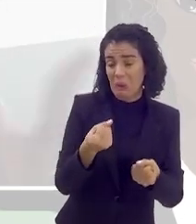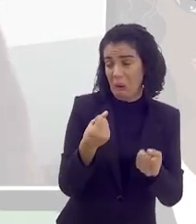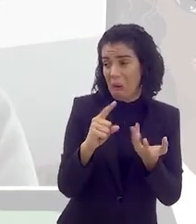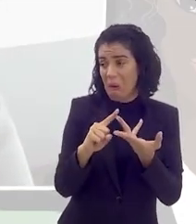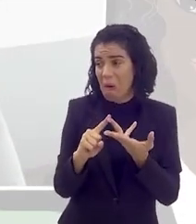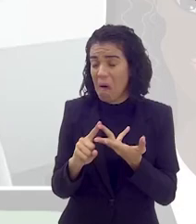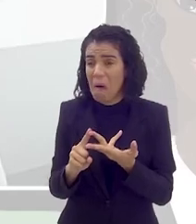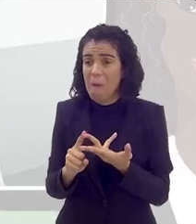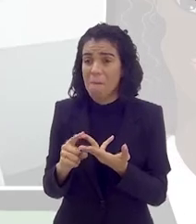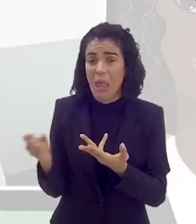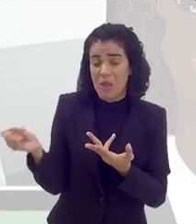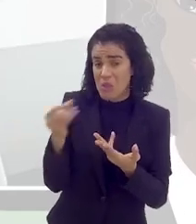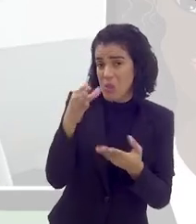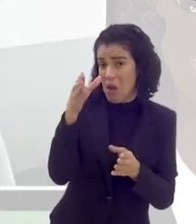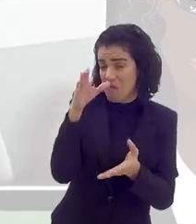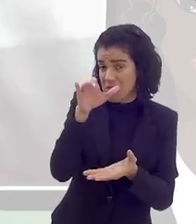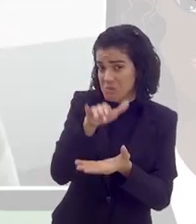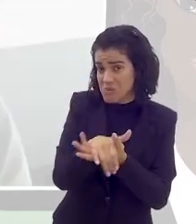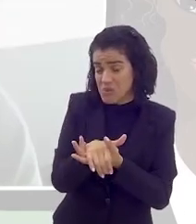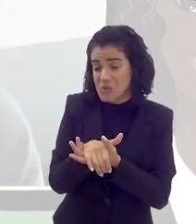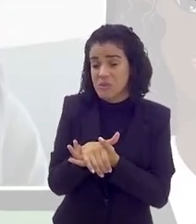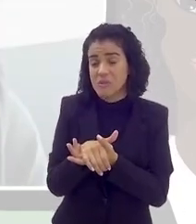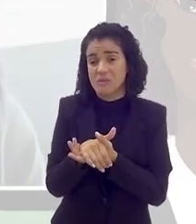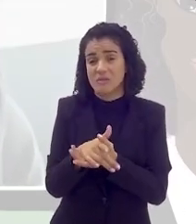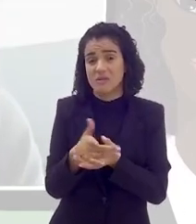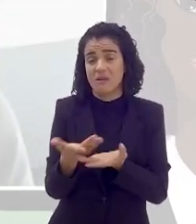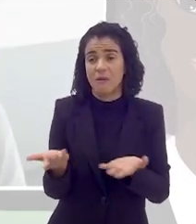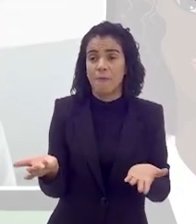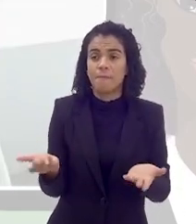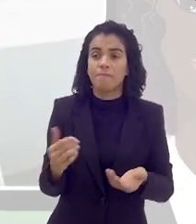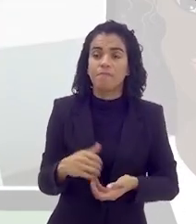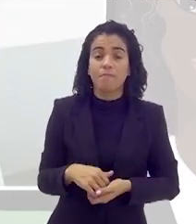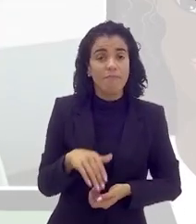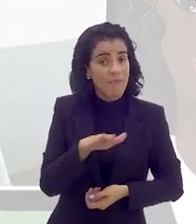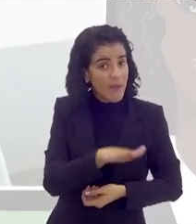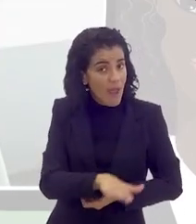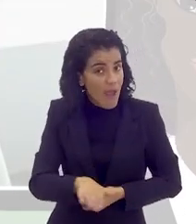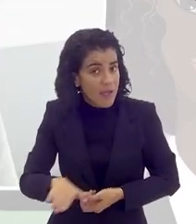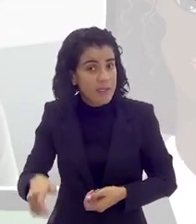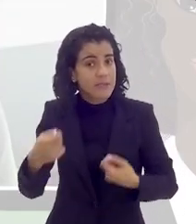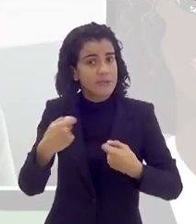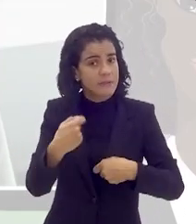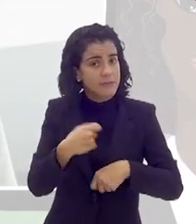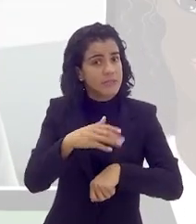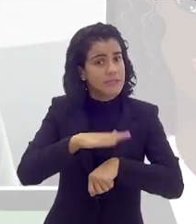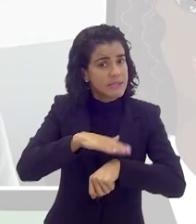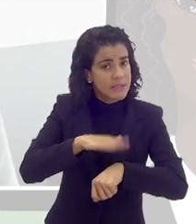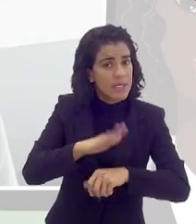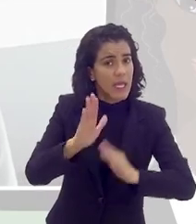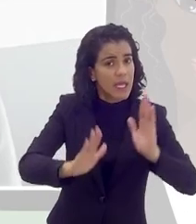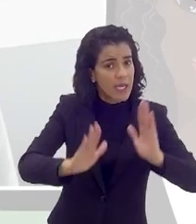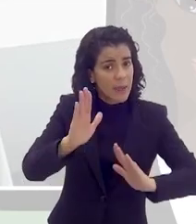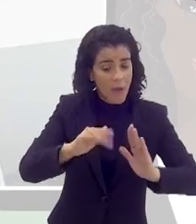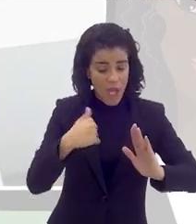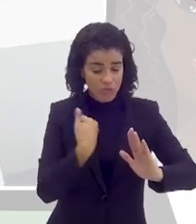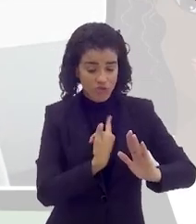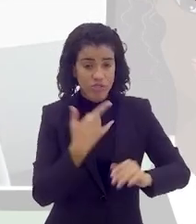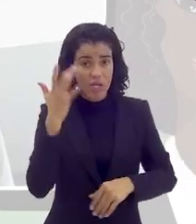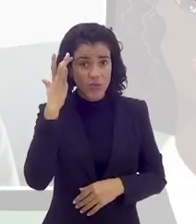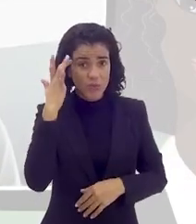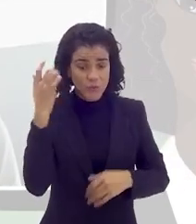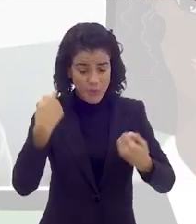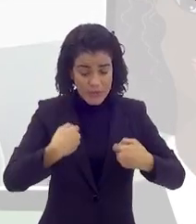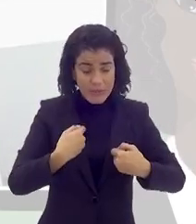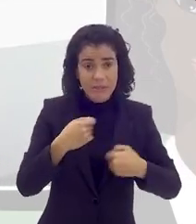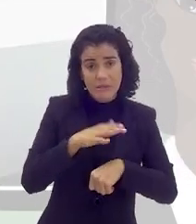esposa, ou minha nova esposa, meu novo marido. A criança precisa de tempo. A gente que é adulto